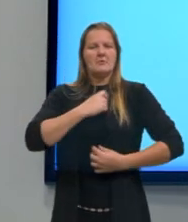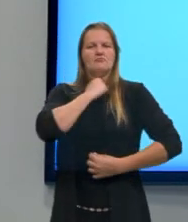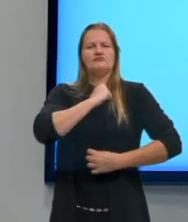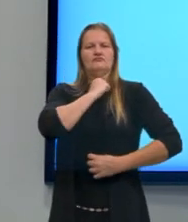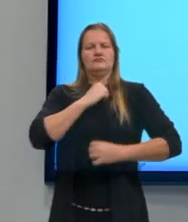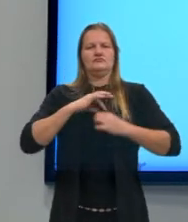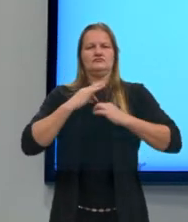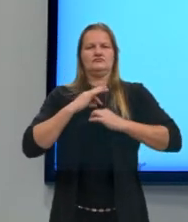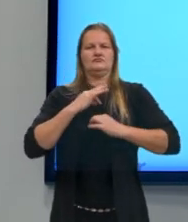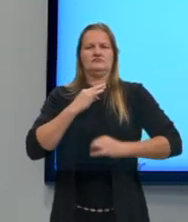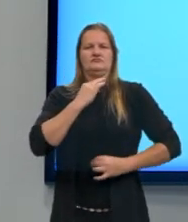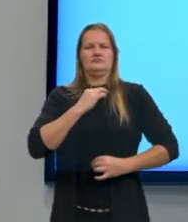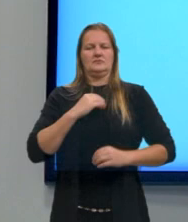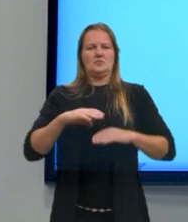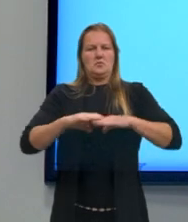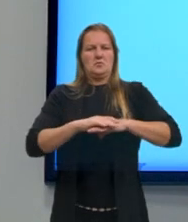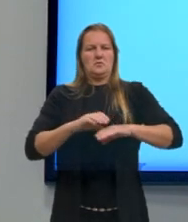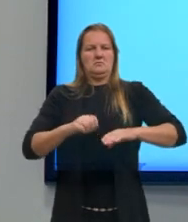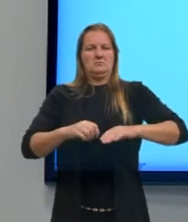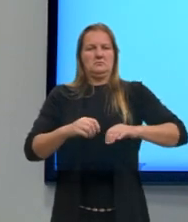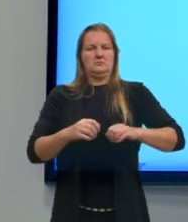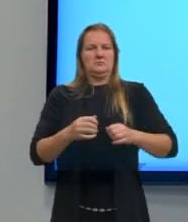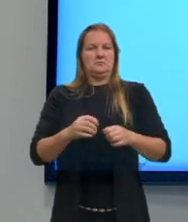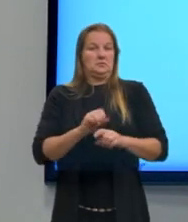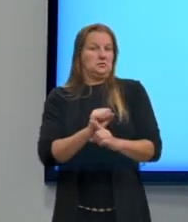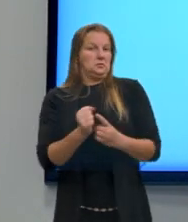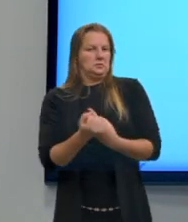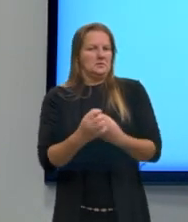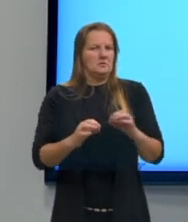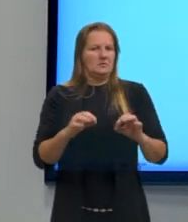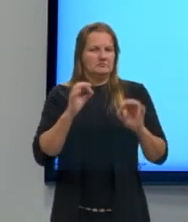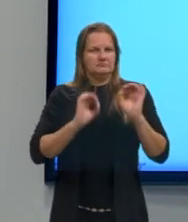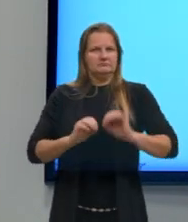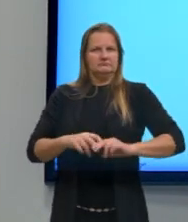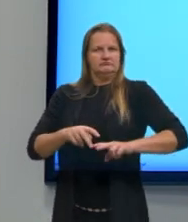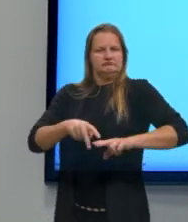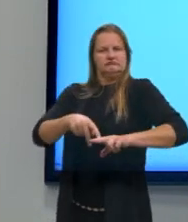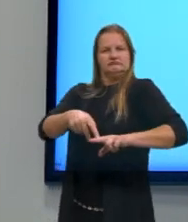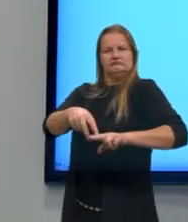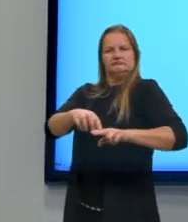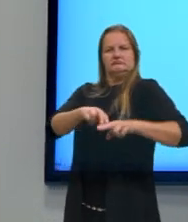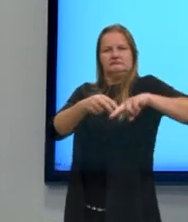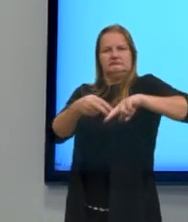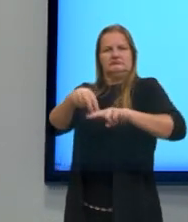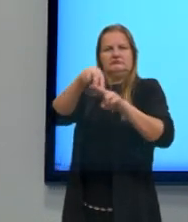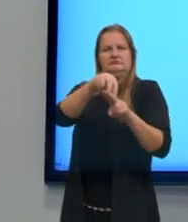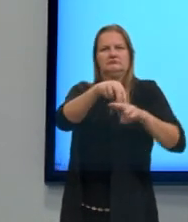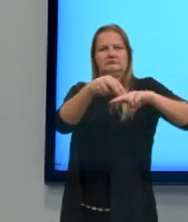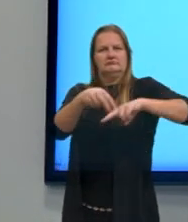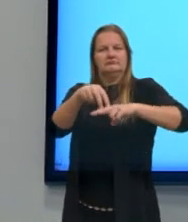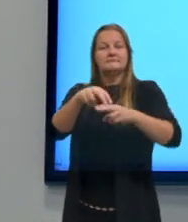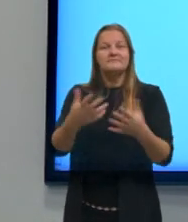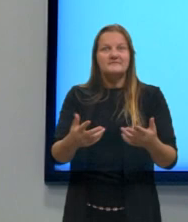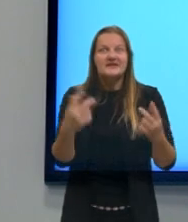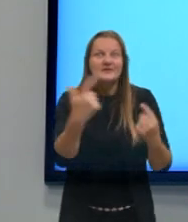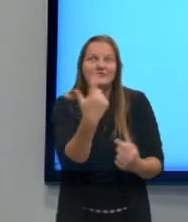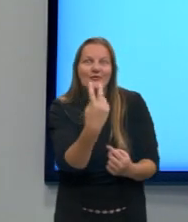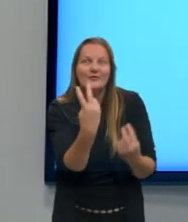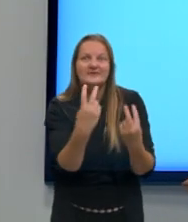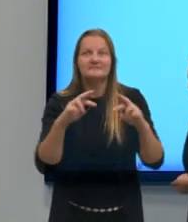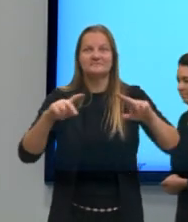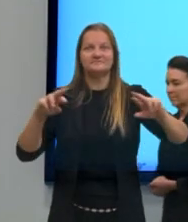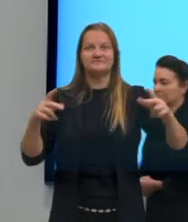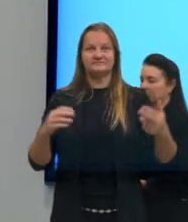gravata, sapato social, cabelo bem engomadinho, com a prancha também na mão. E esse rapaz mais